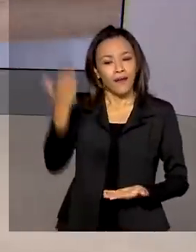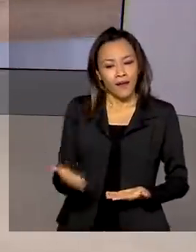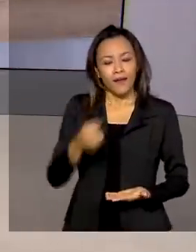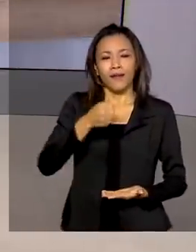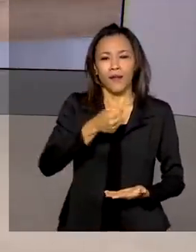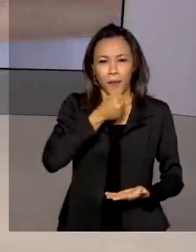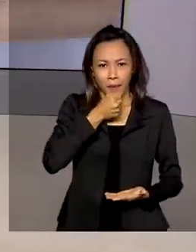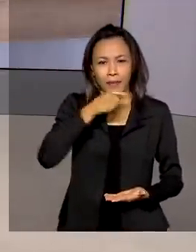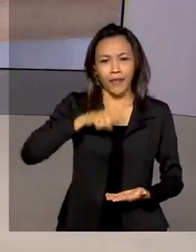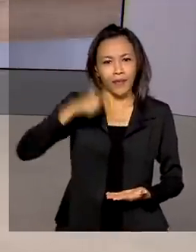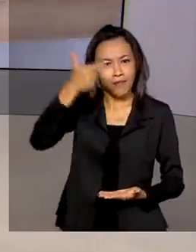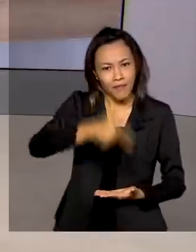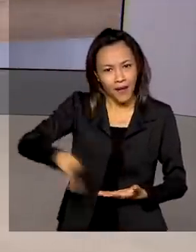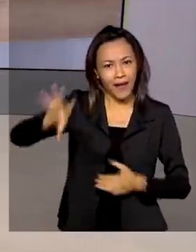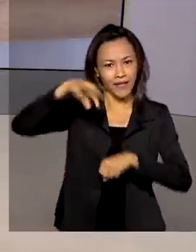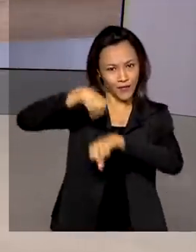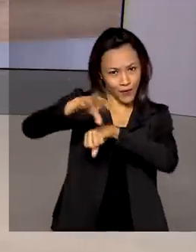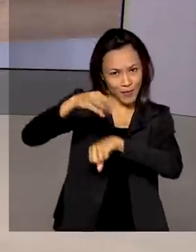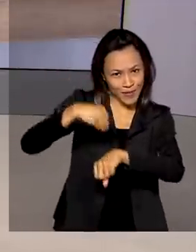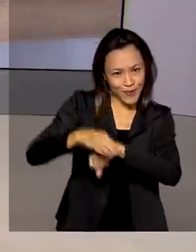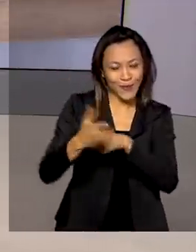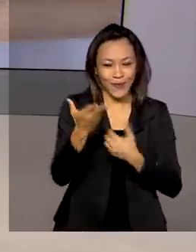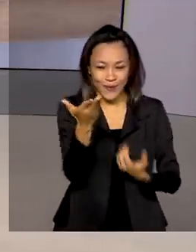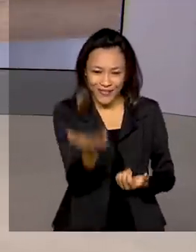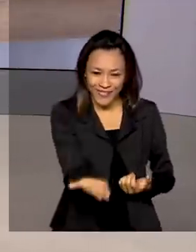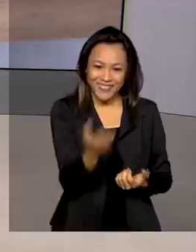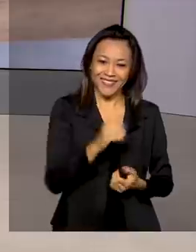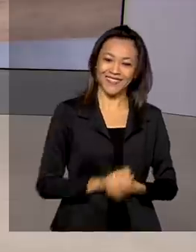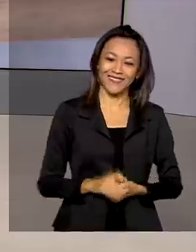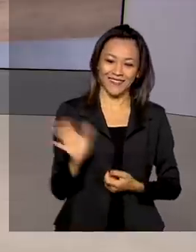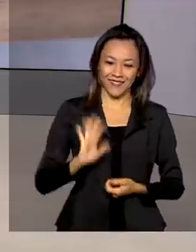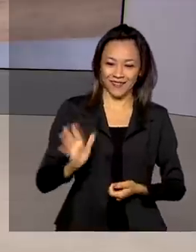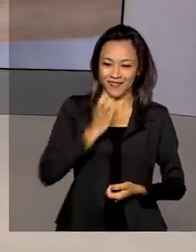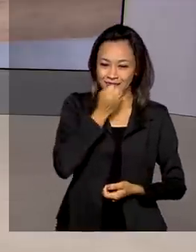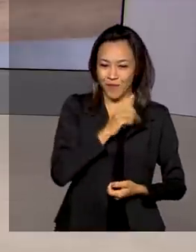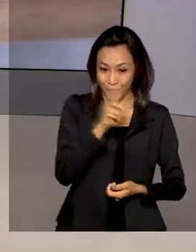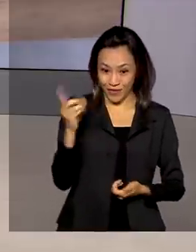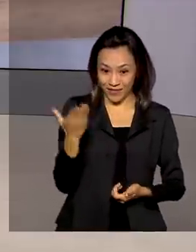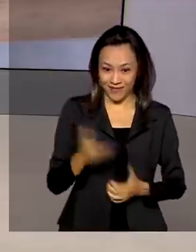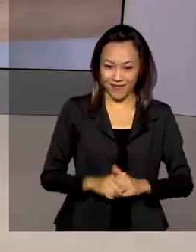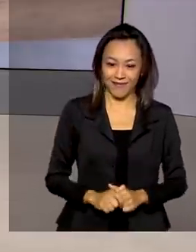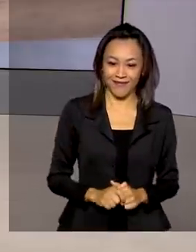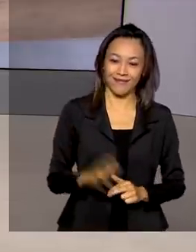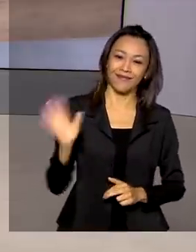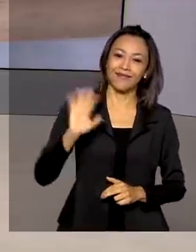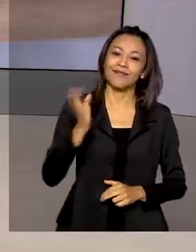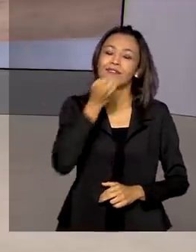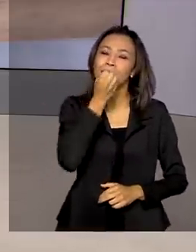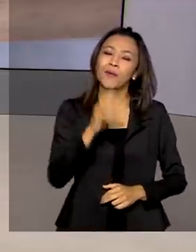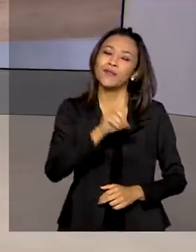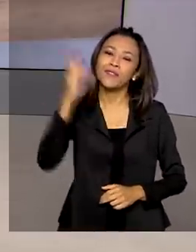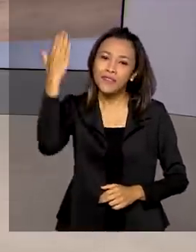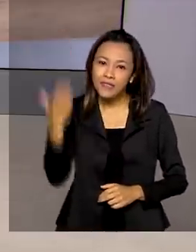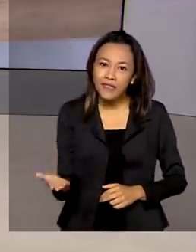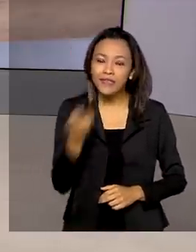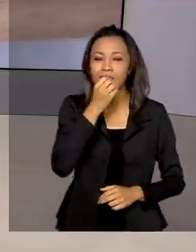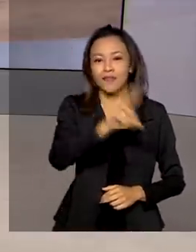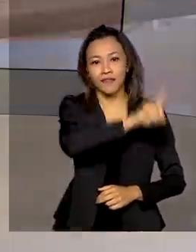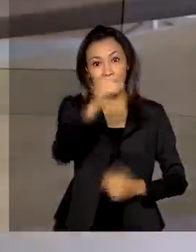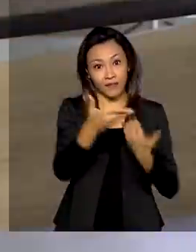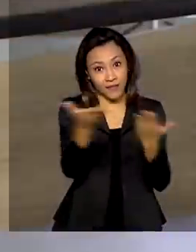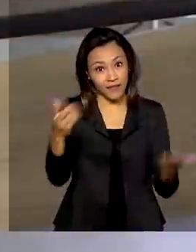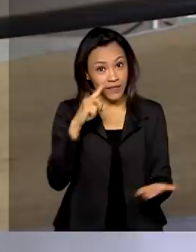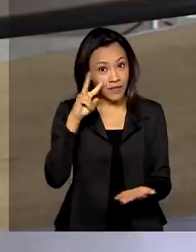mais informações e é com ela que eu converso agora. Ana, bom dia para você. Oi, Daniela, bom dia para você, bom dia para todos que nos